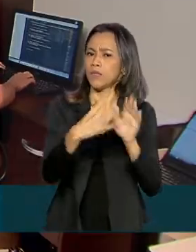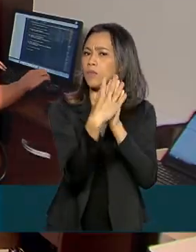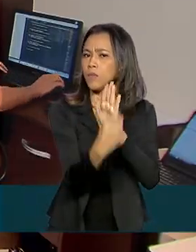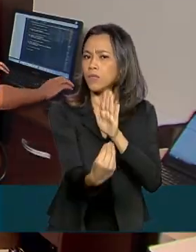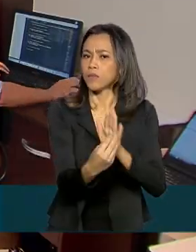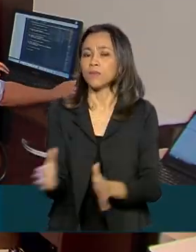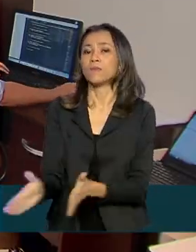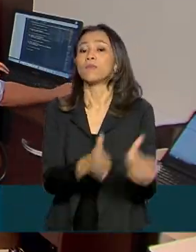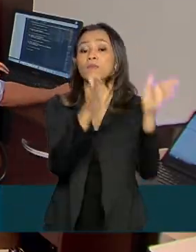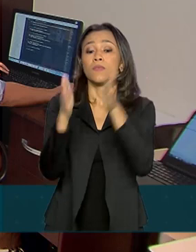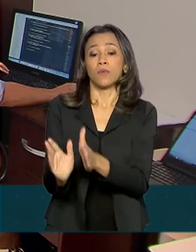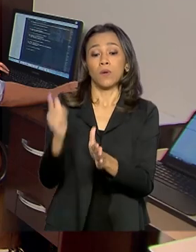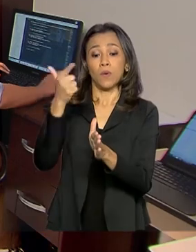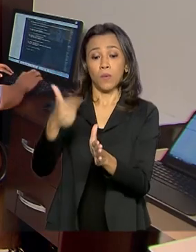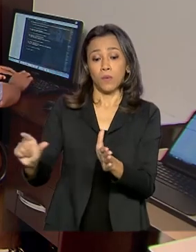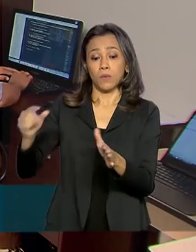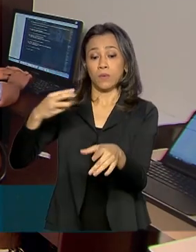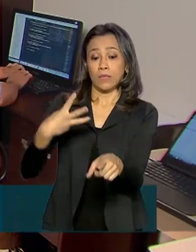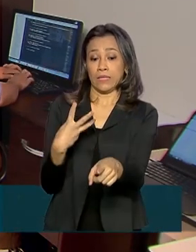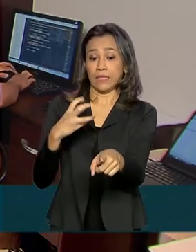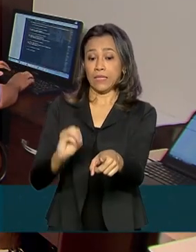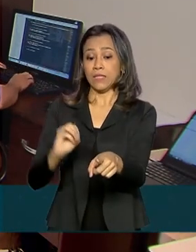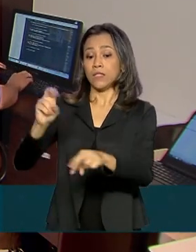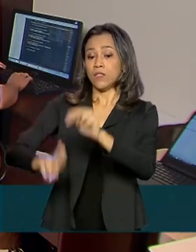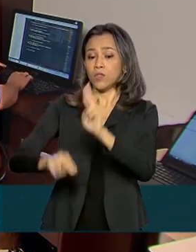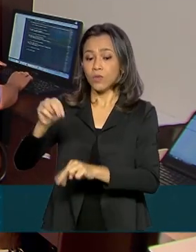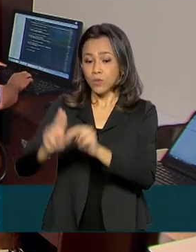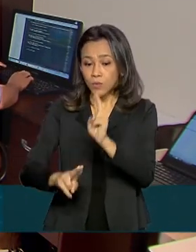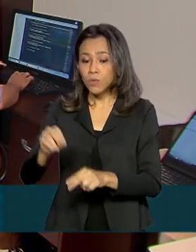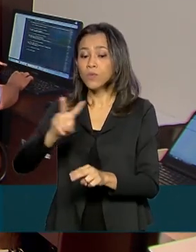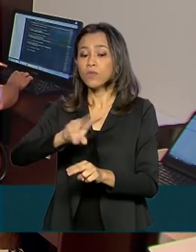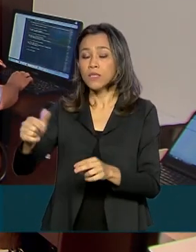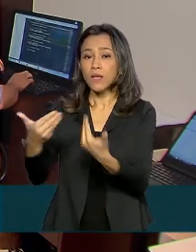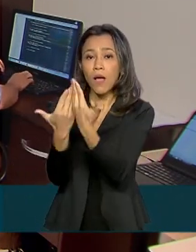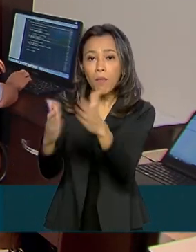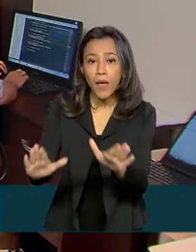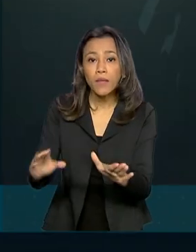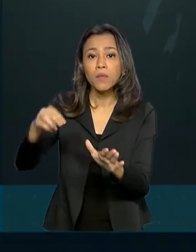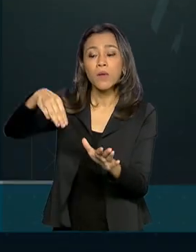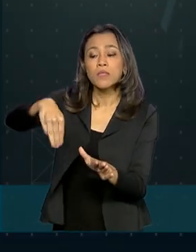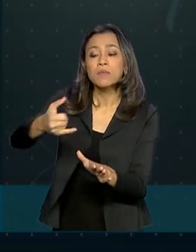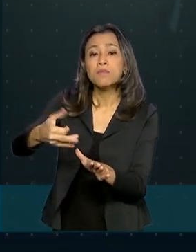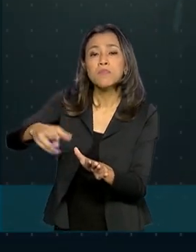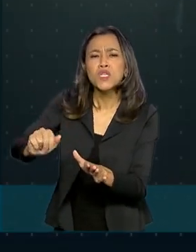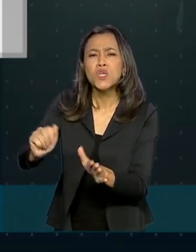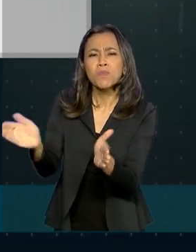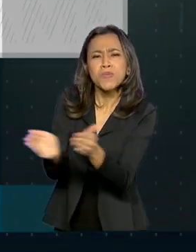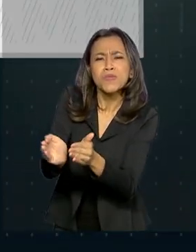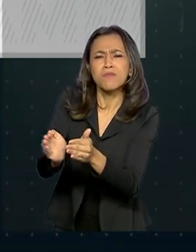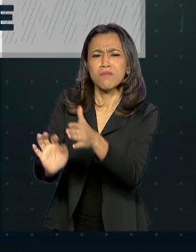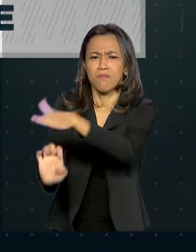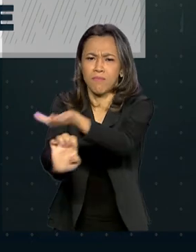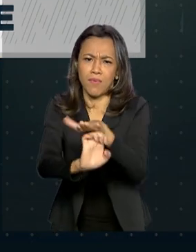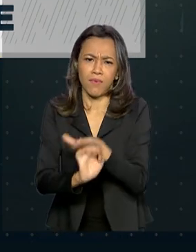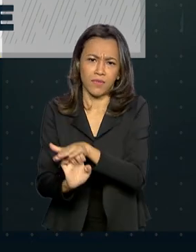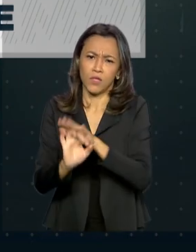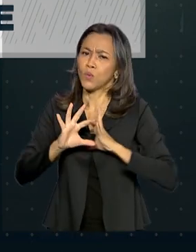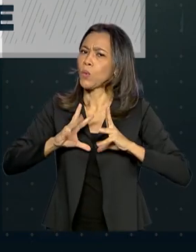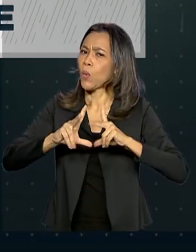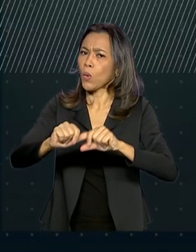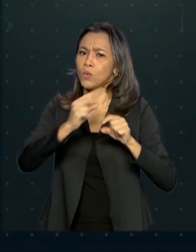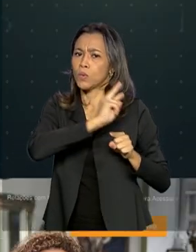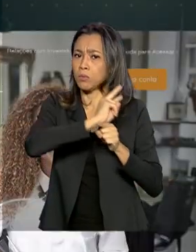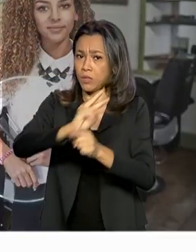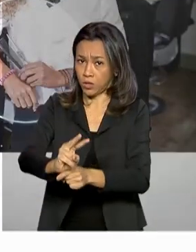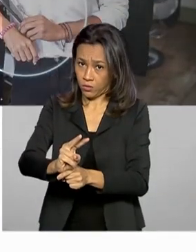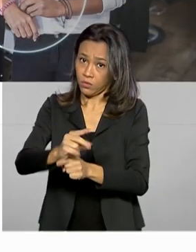Em 30 de junho, o sistema será aberto para os microempreendedores individuais. Toda solicitação às linhas de crédito